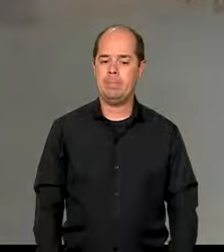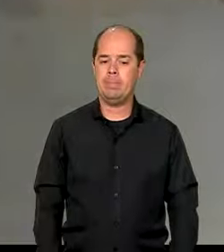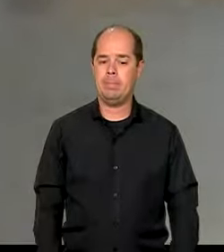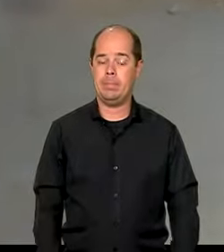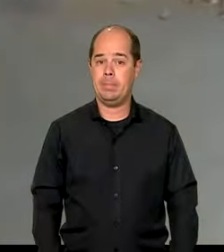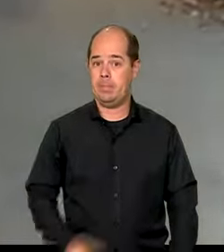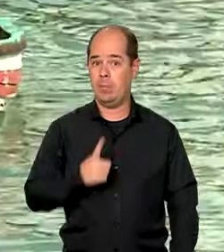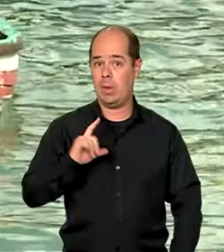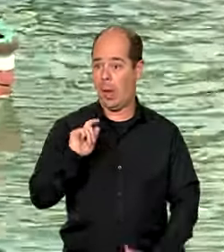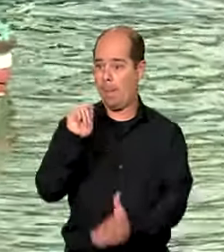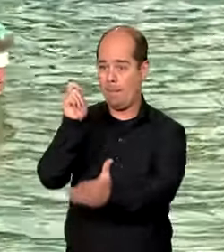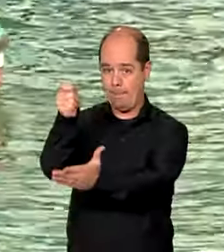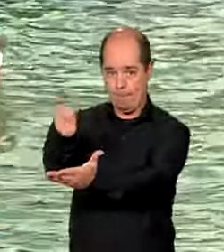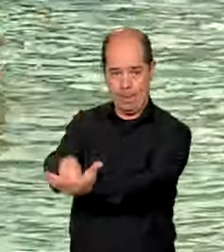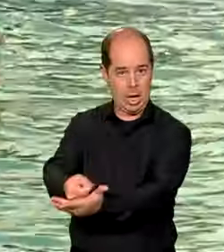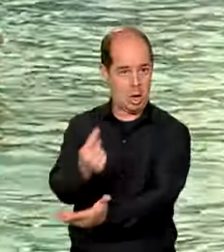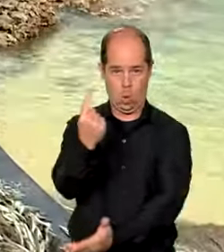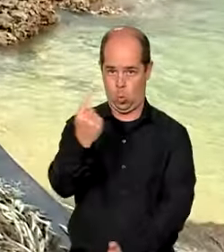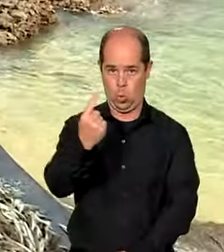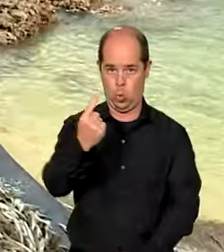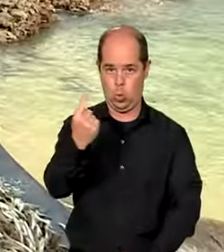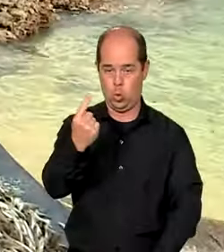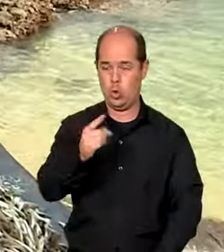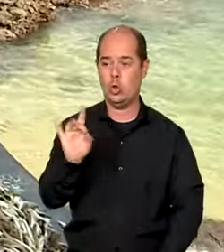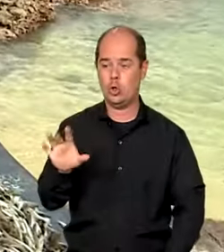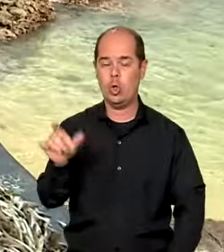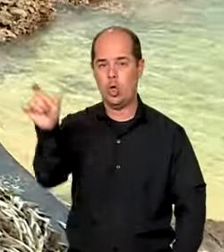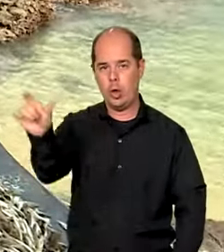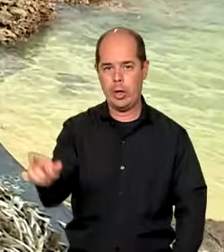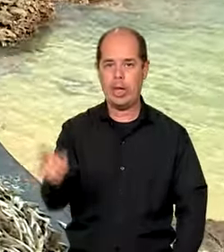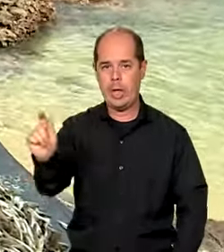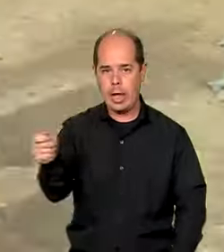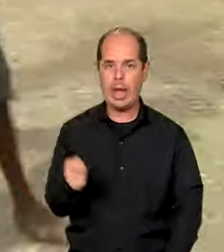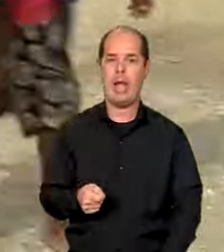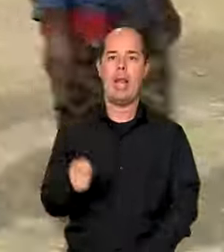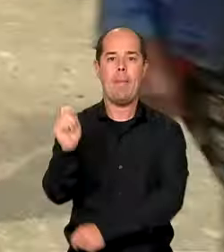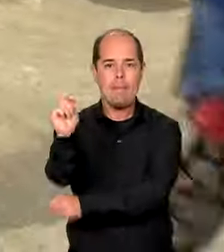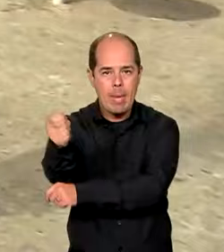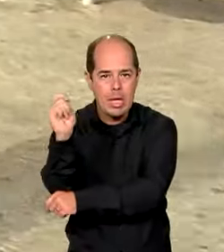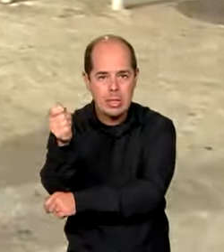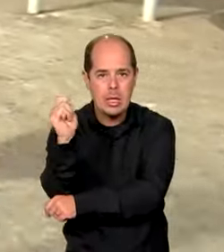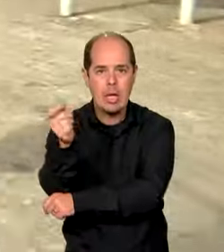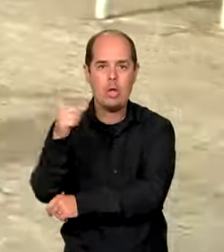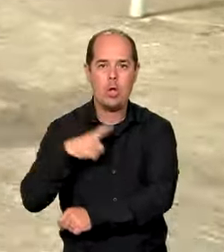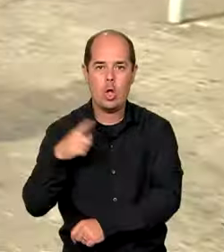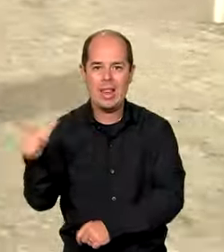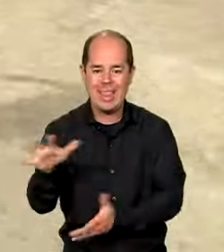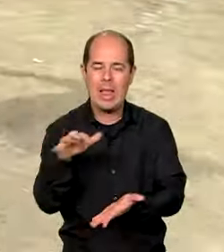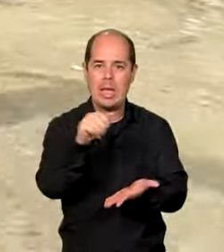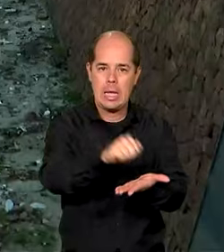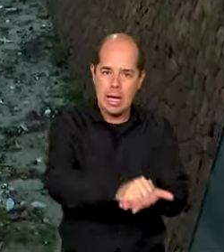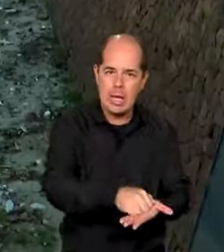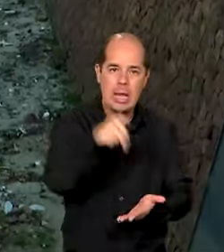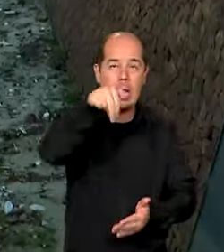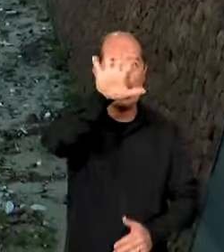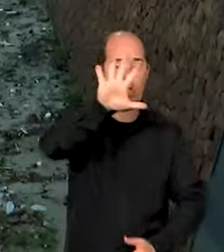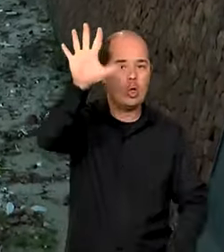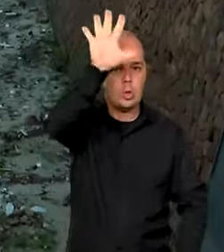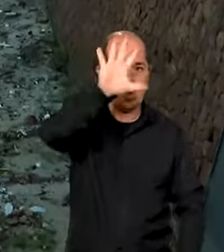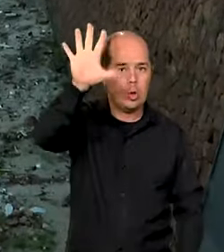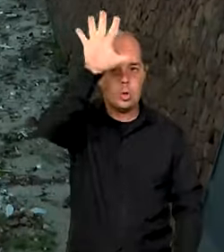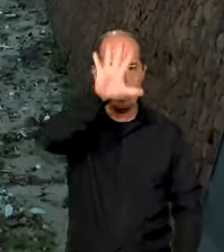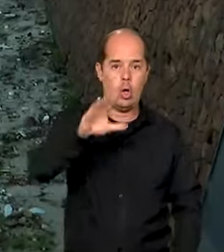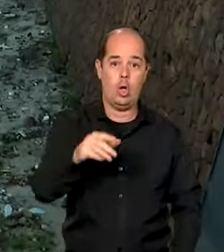para pescadoras e pescadores que são cadastrados nos municípios da região norte em situação de